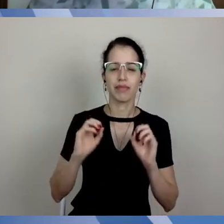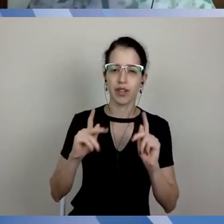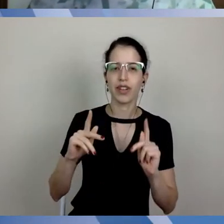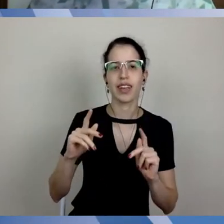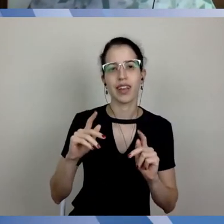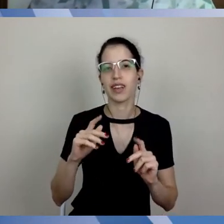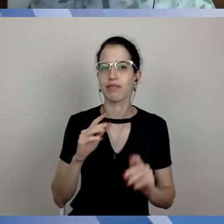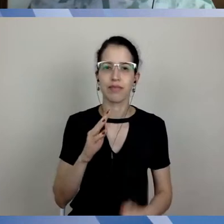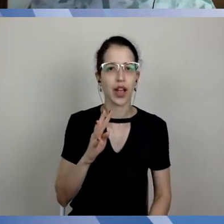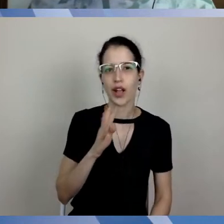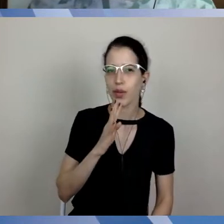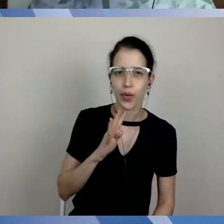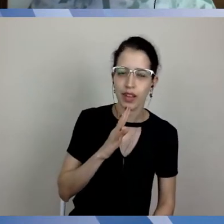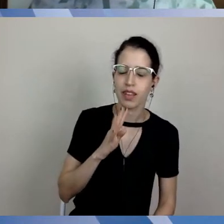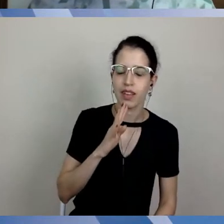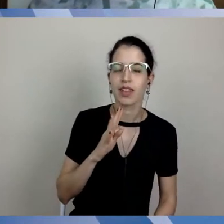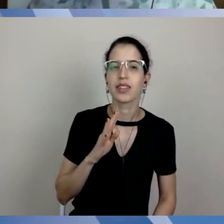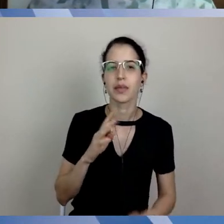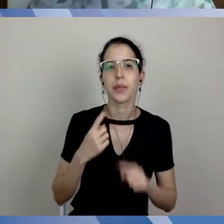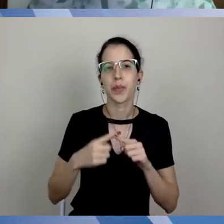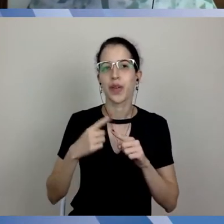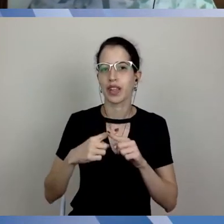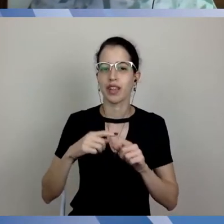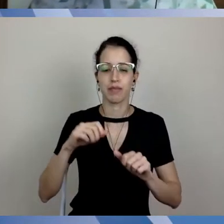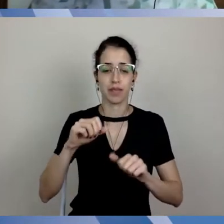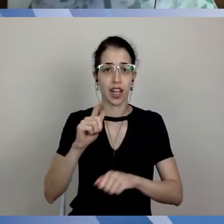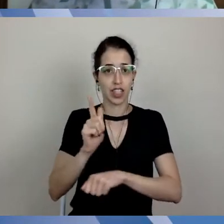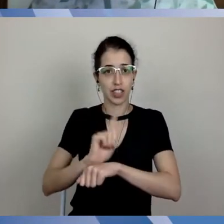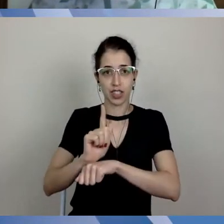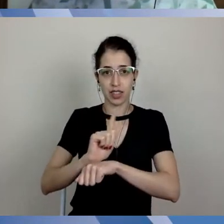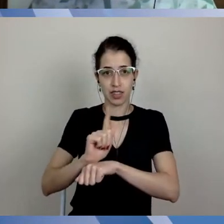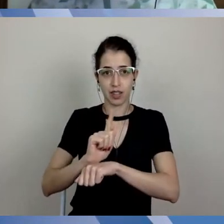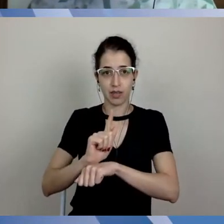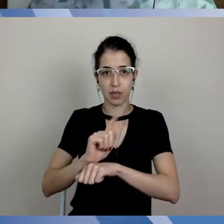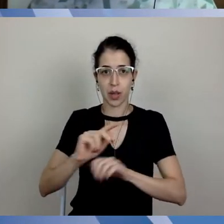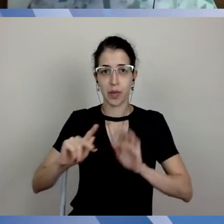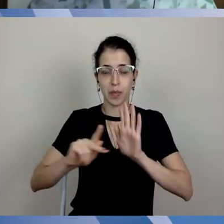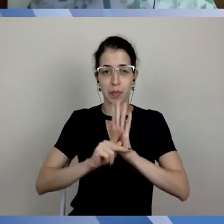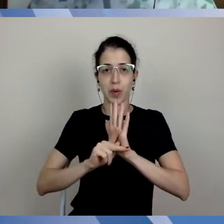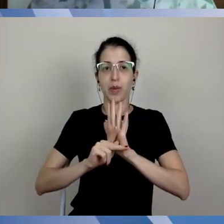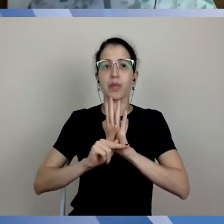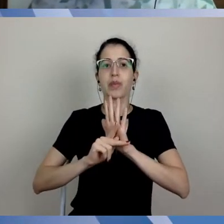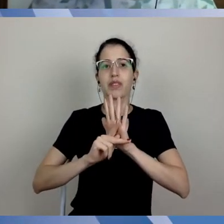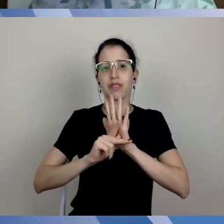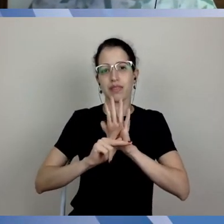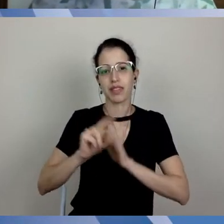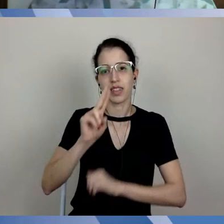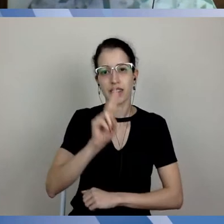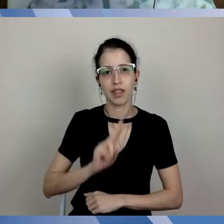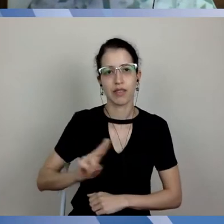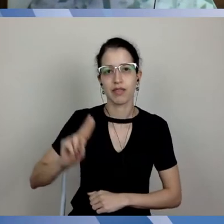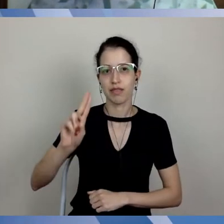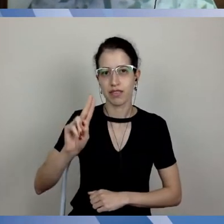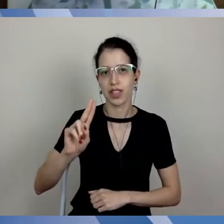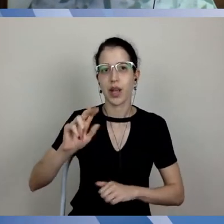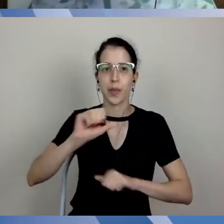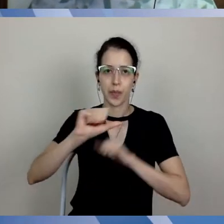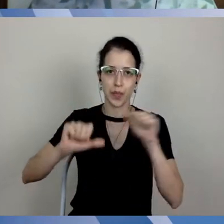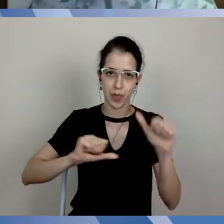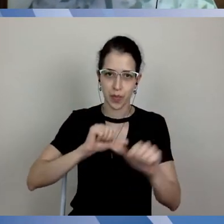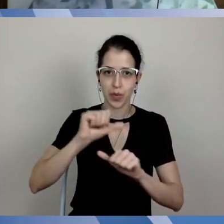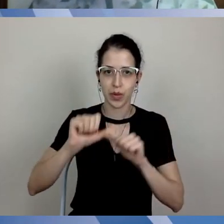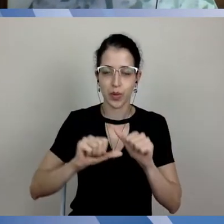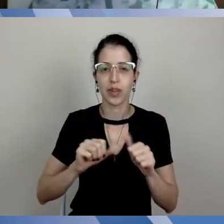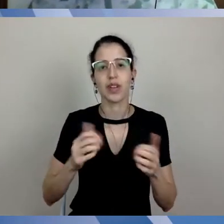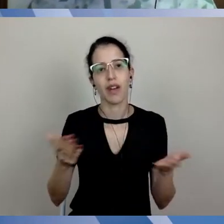há uma mudança, houve uma mudança de gestão na universidade, aí há quase um mês agora, e aí uma nova estrutura de controle da